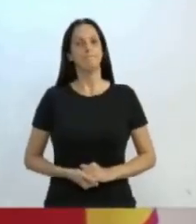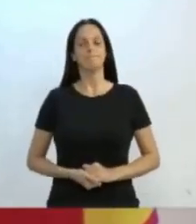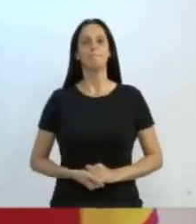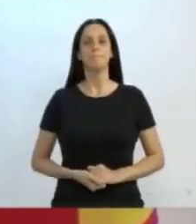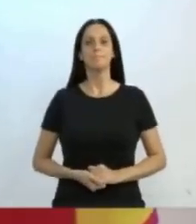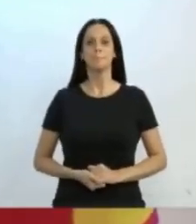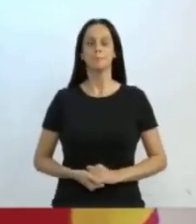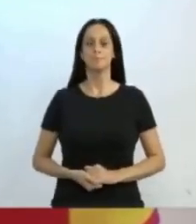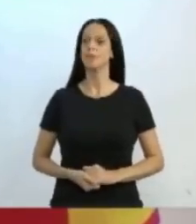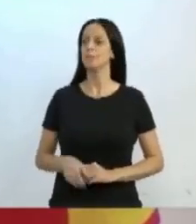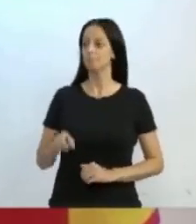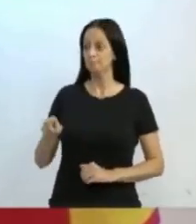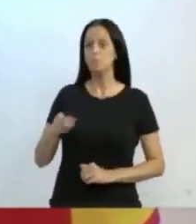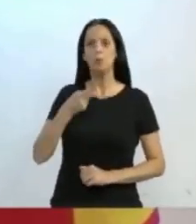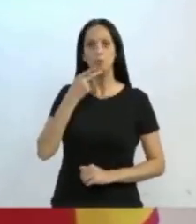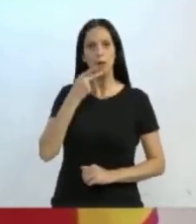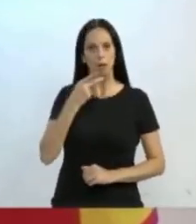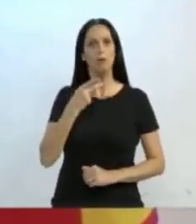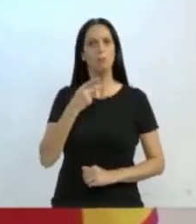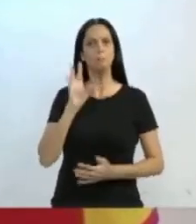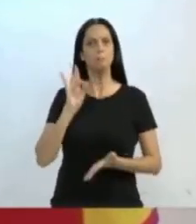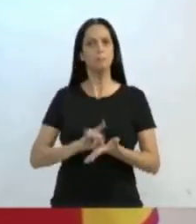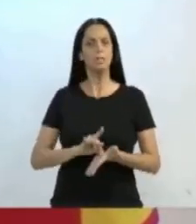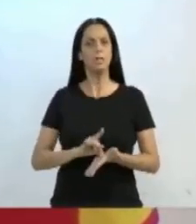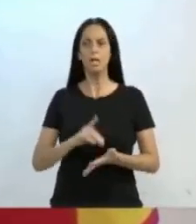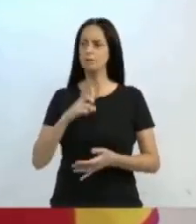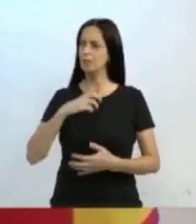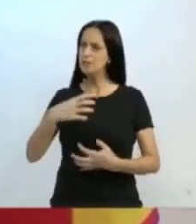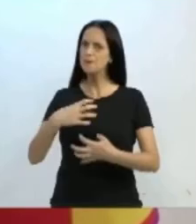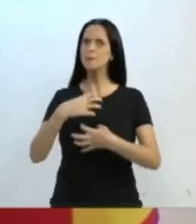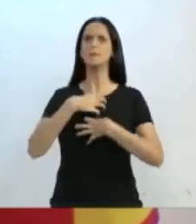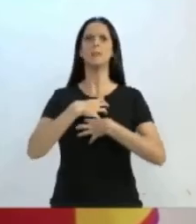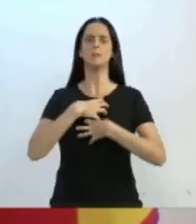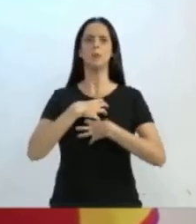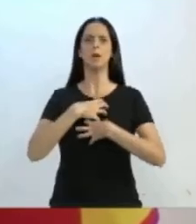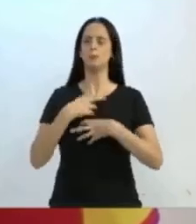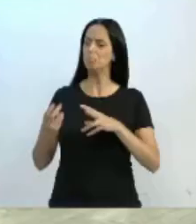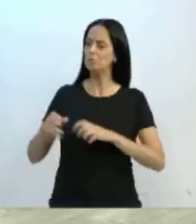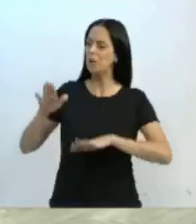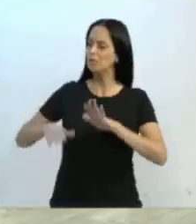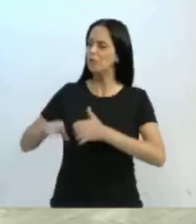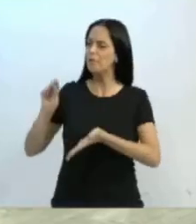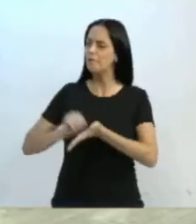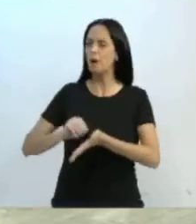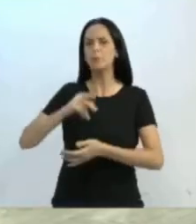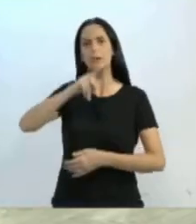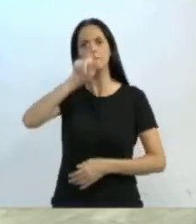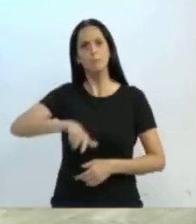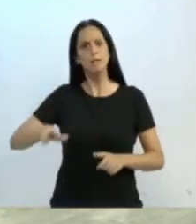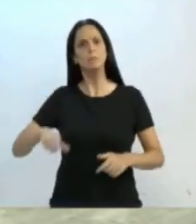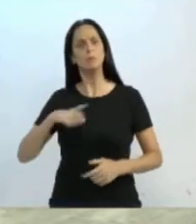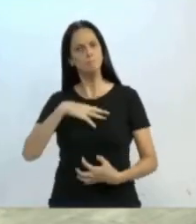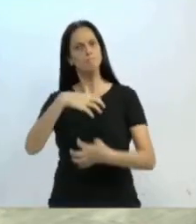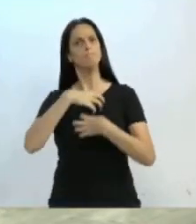sentimentos que estão faltando às vezes aqui nessa casa. Obrigado. E eu quero também fazer